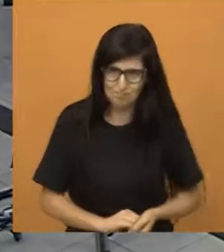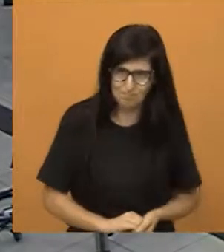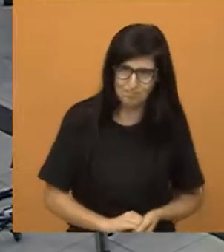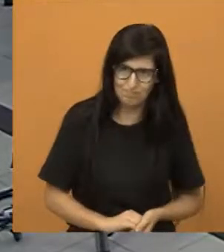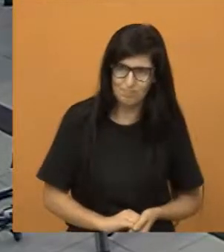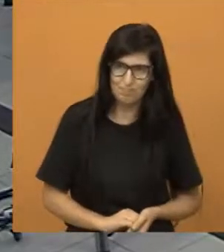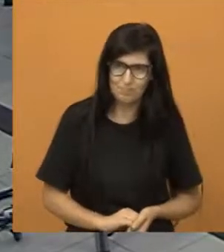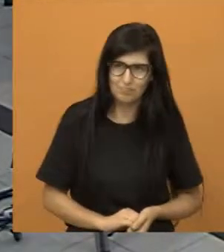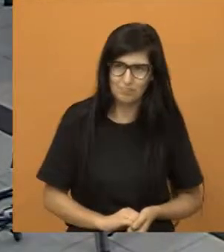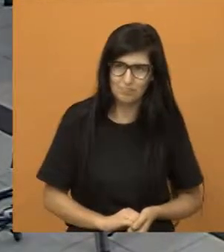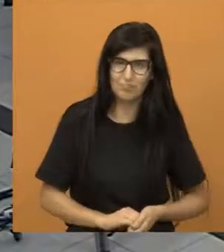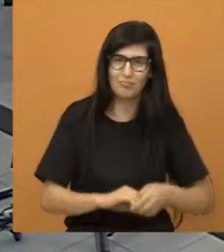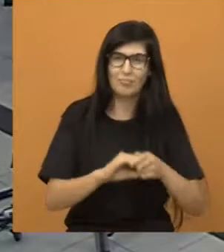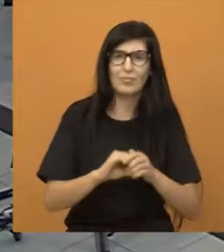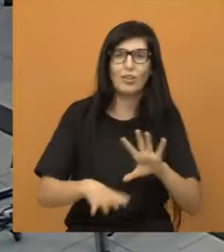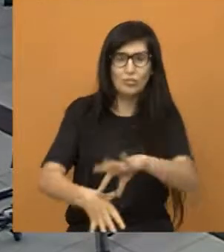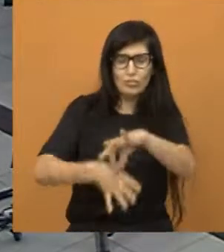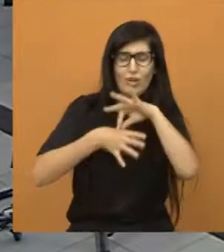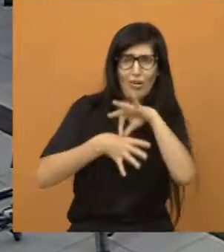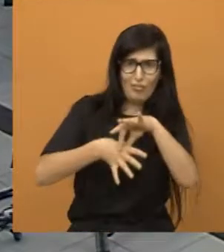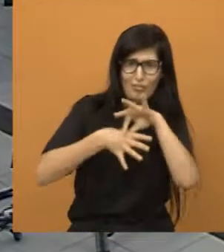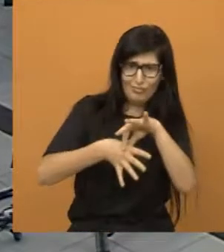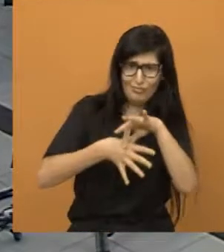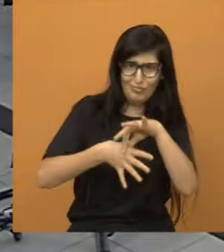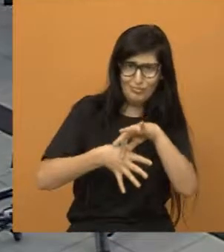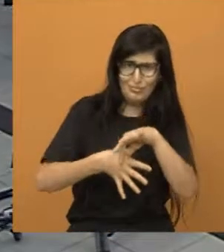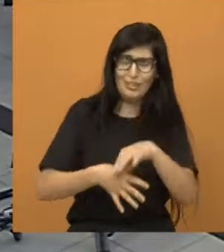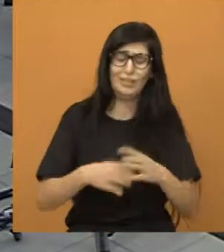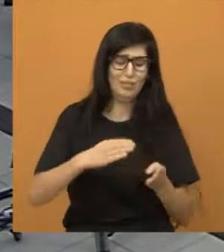à liderança da comunidade pitoresca, Gilson.